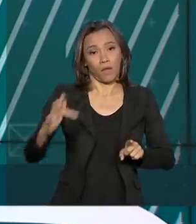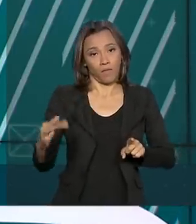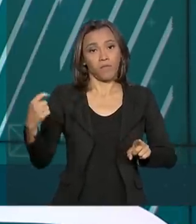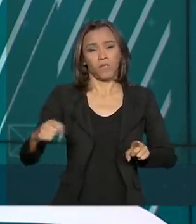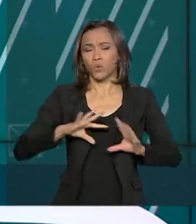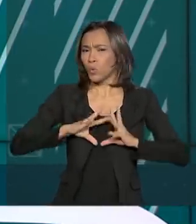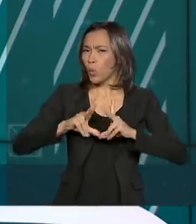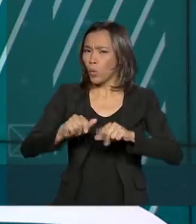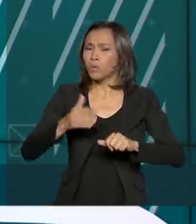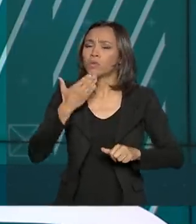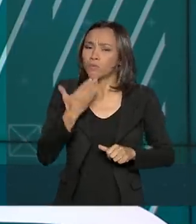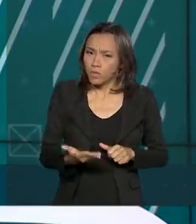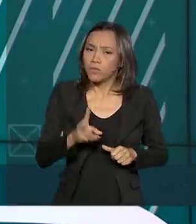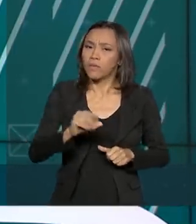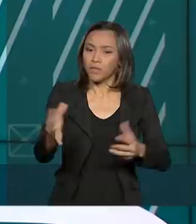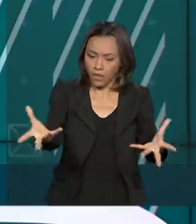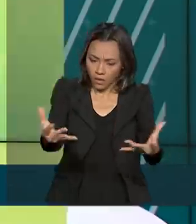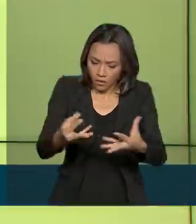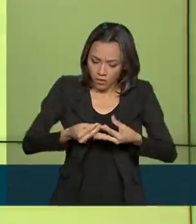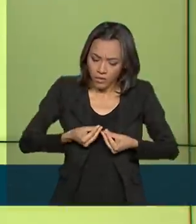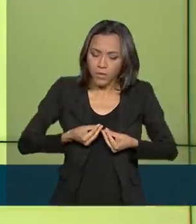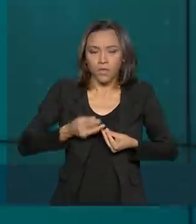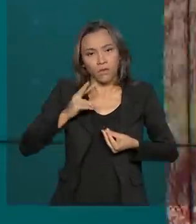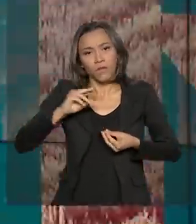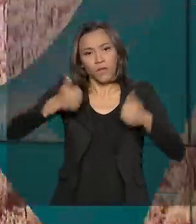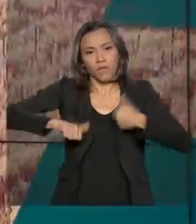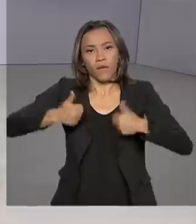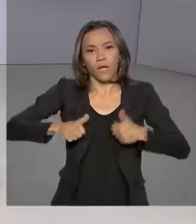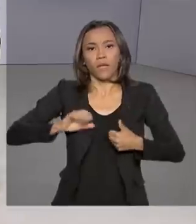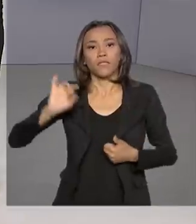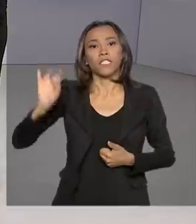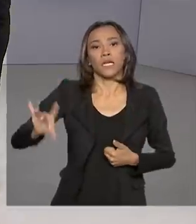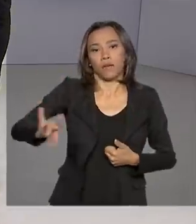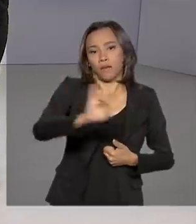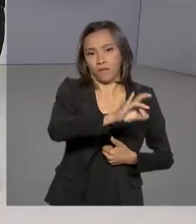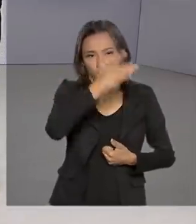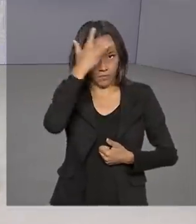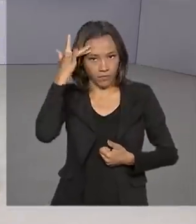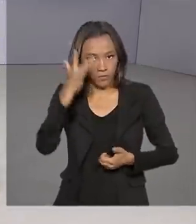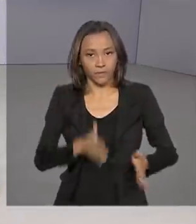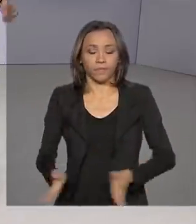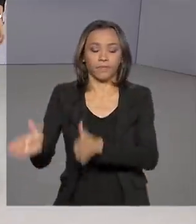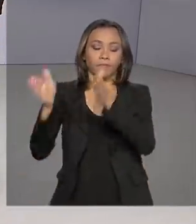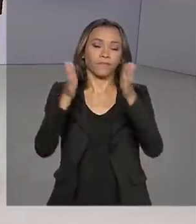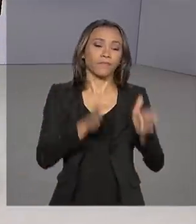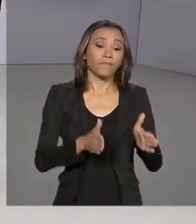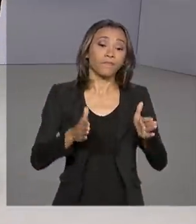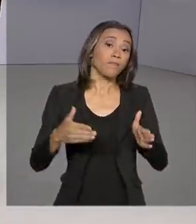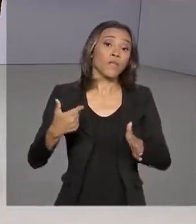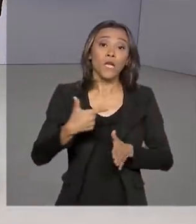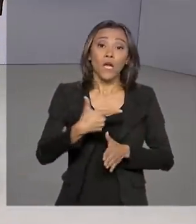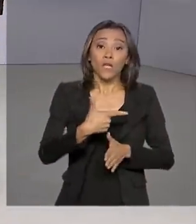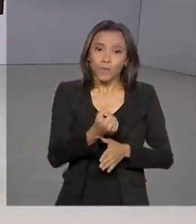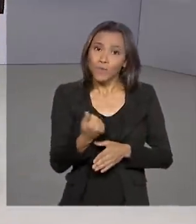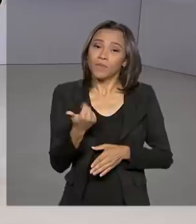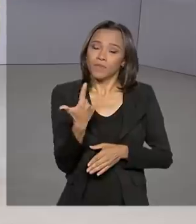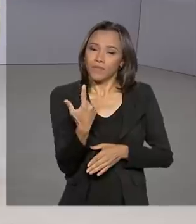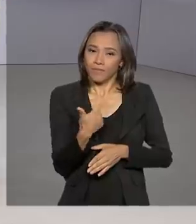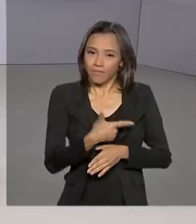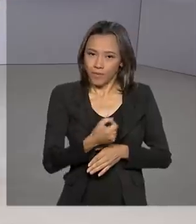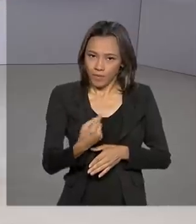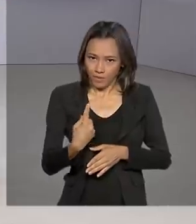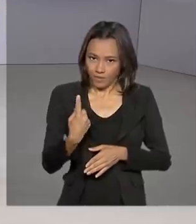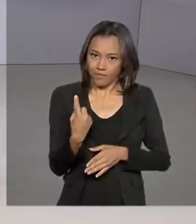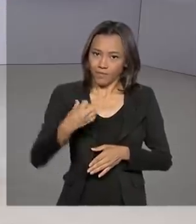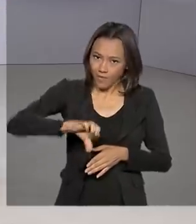solicitações vão ser analisadas individualmente. E a edição de 2019 do Enem teve participação